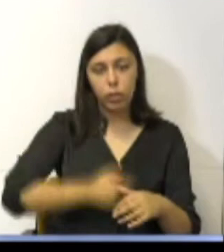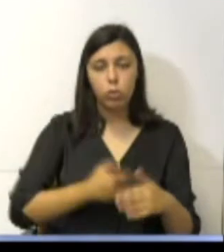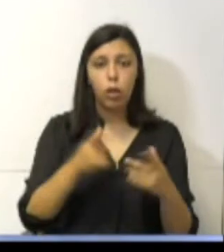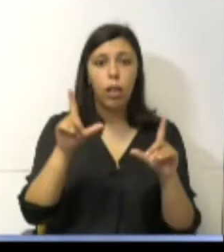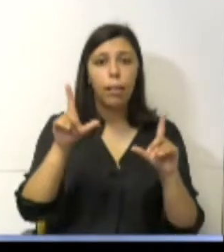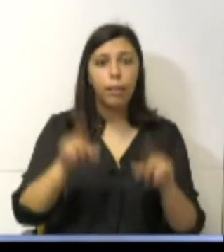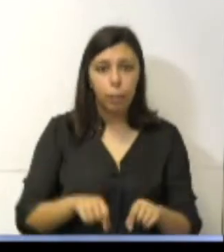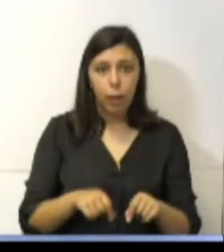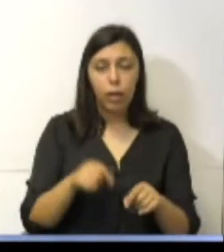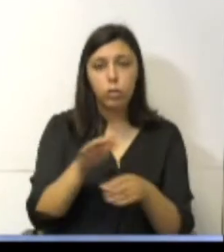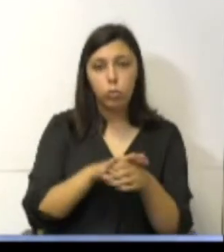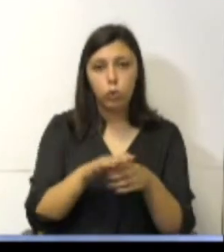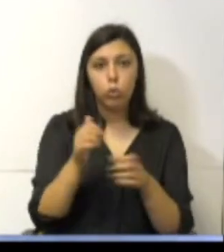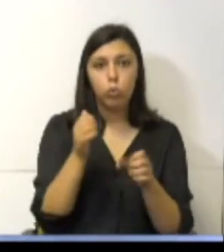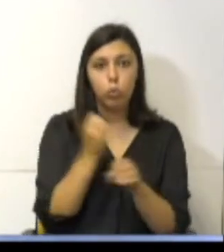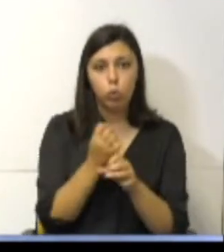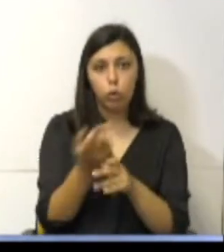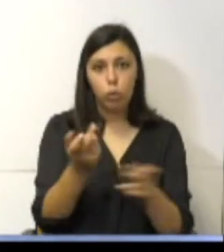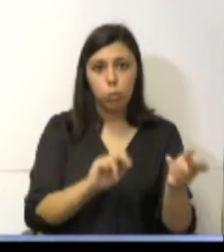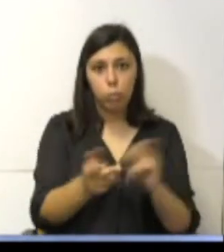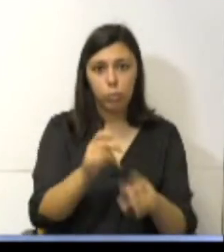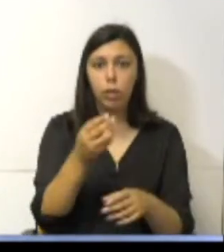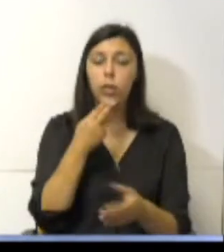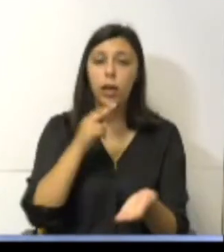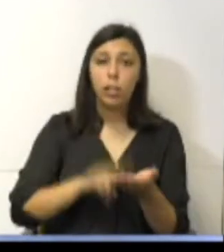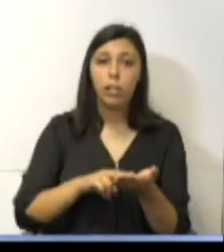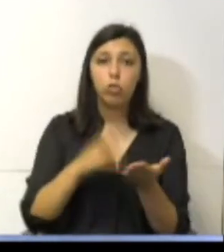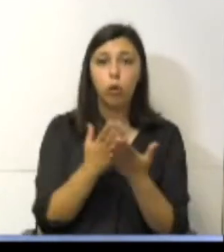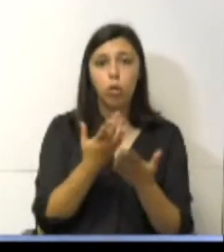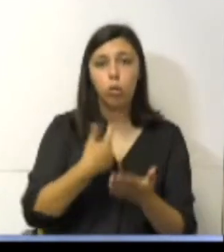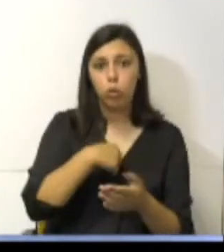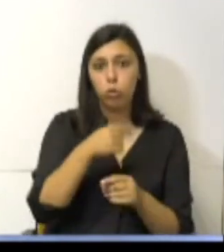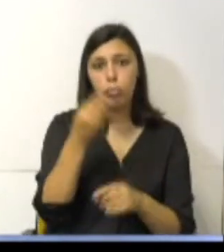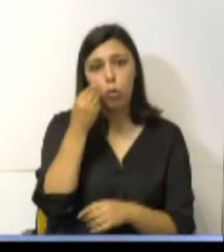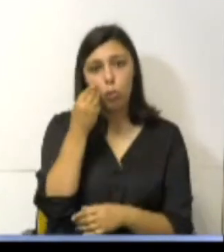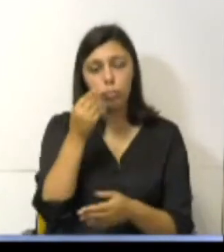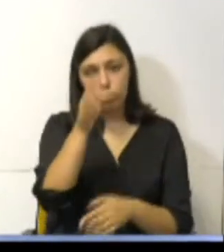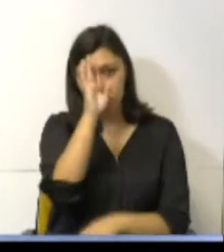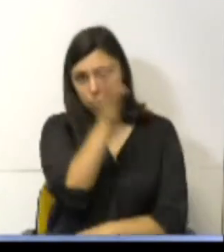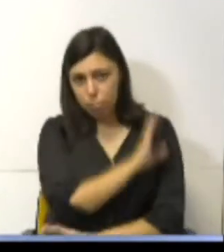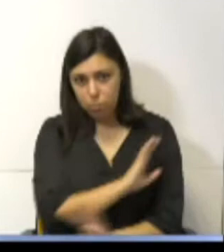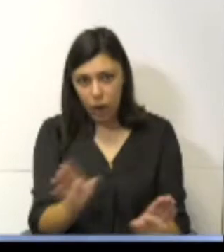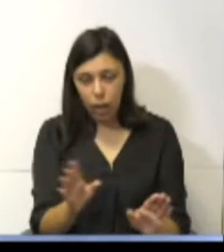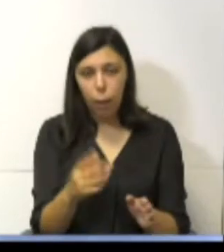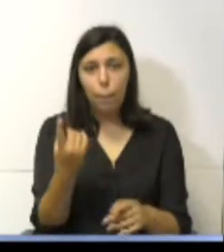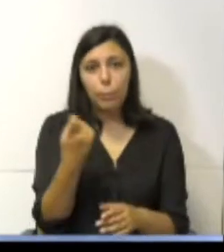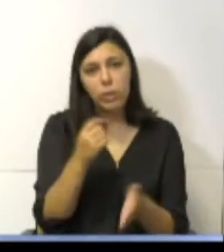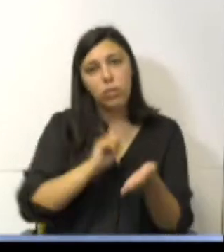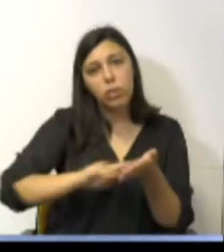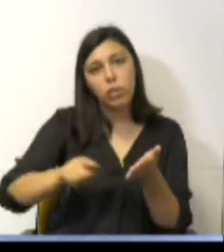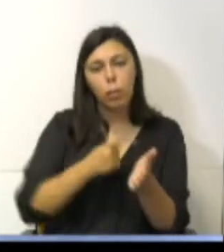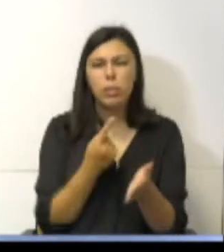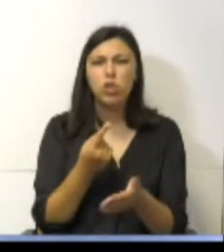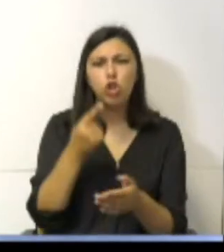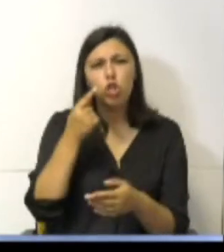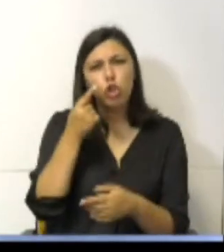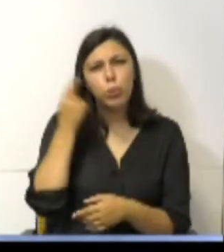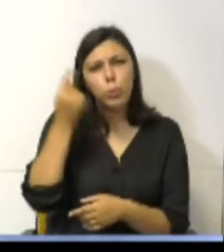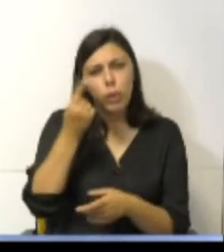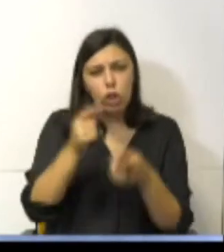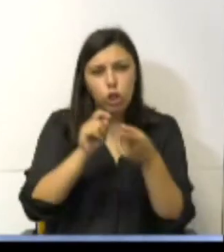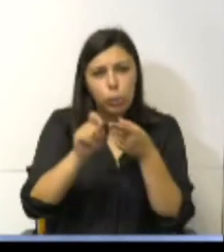casos existentes, na realidade das nossas escolas, como o Sr. Secretário também sabe, que precisam de tablets específicos, com os